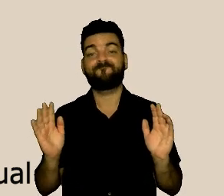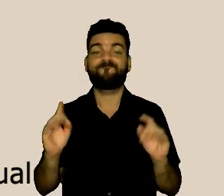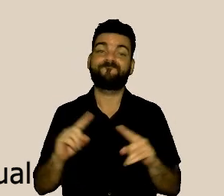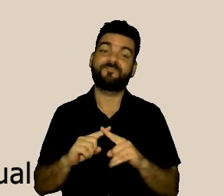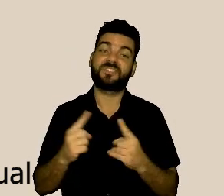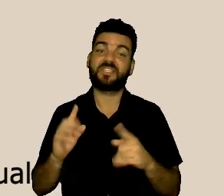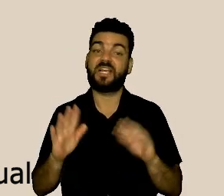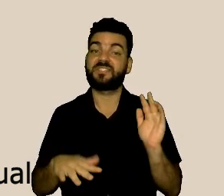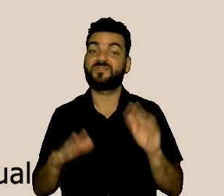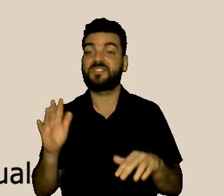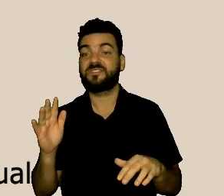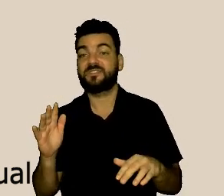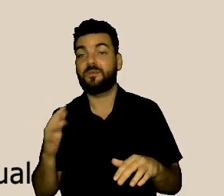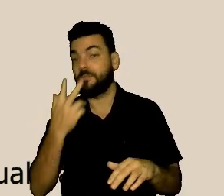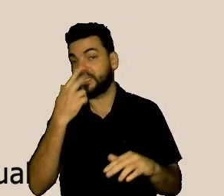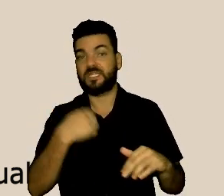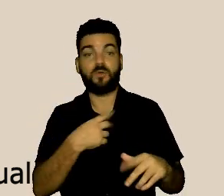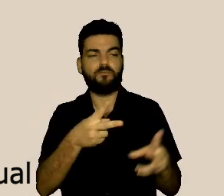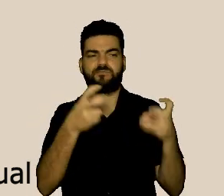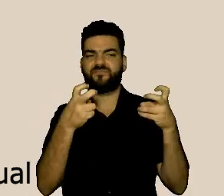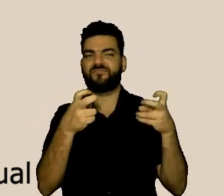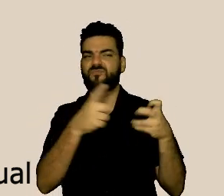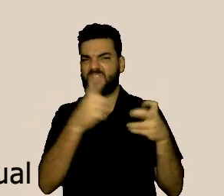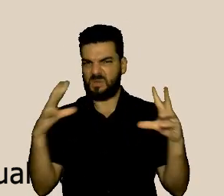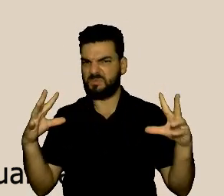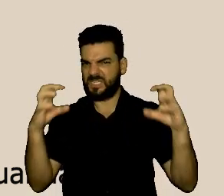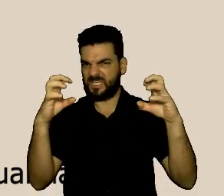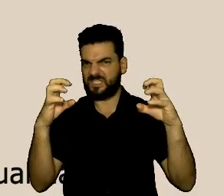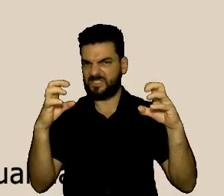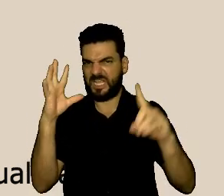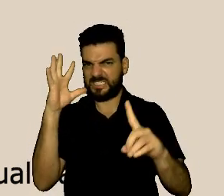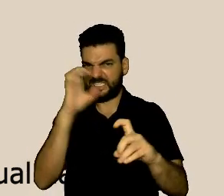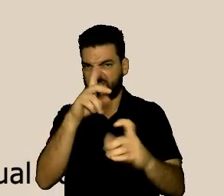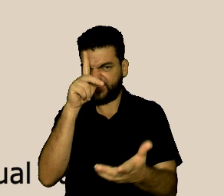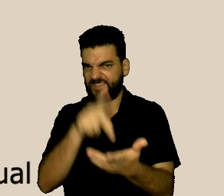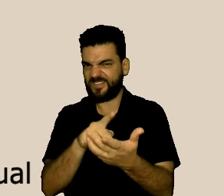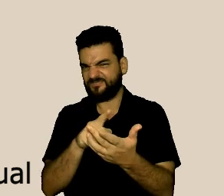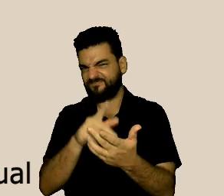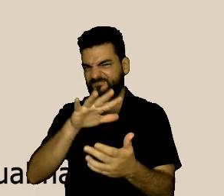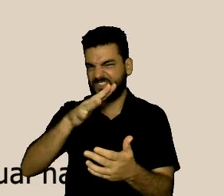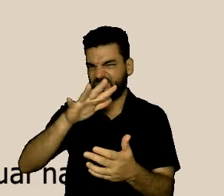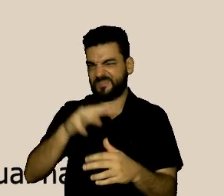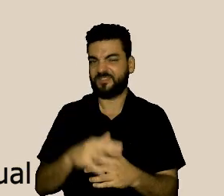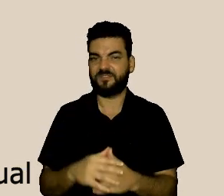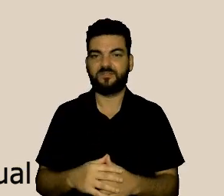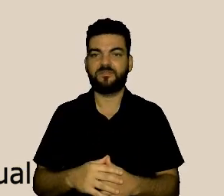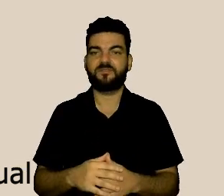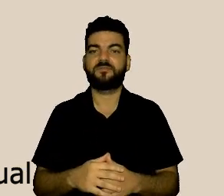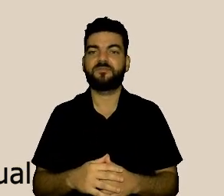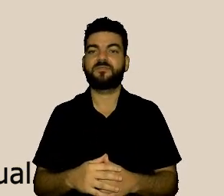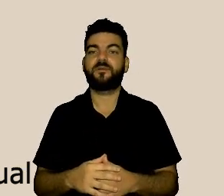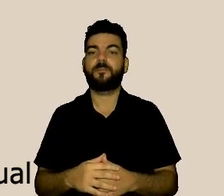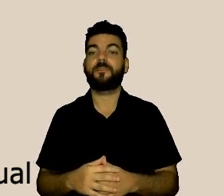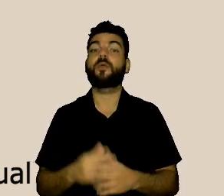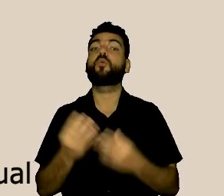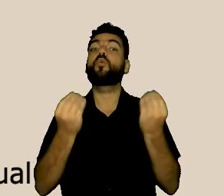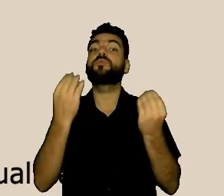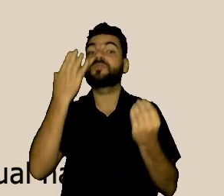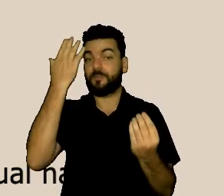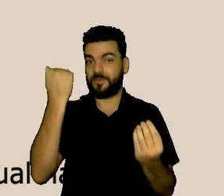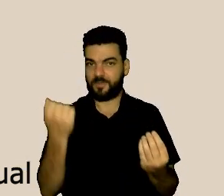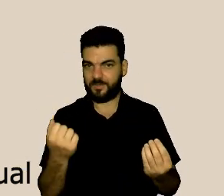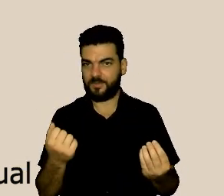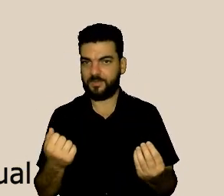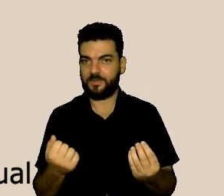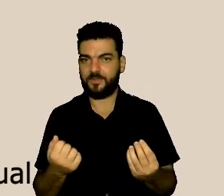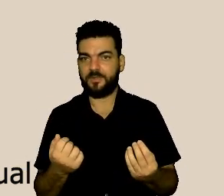um assédio, e aí essa distinção também é muito importante, e na medida em que a consequência também